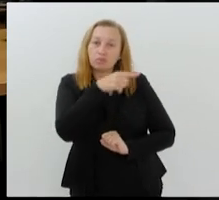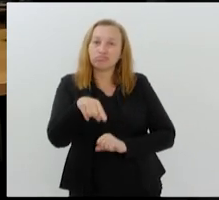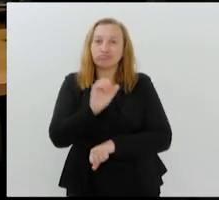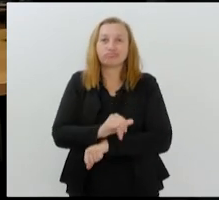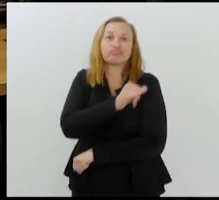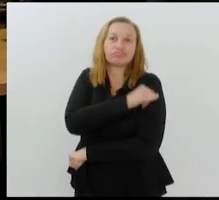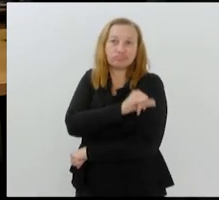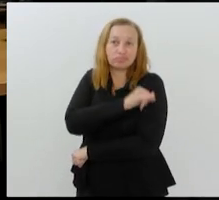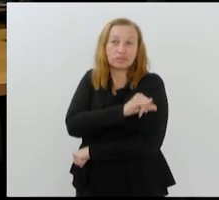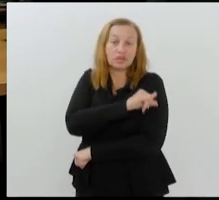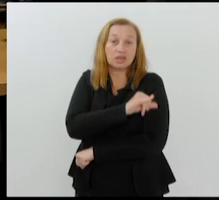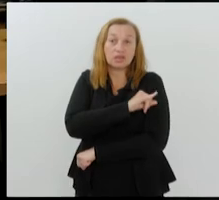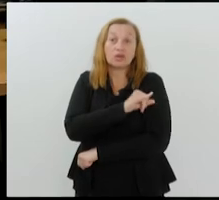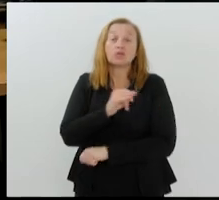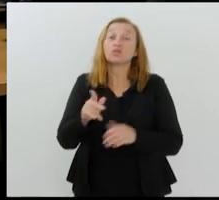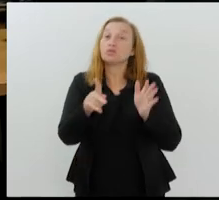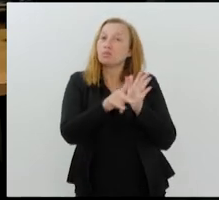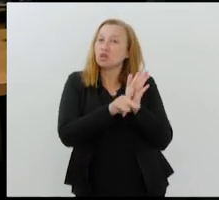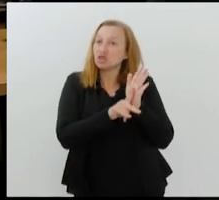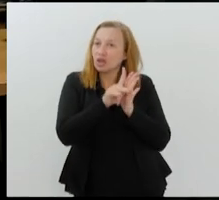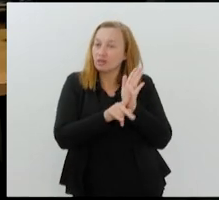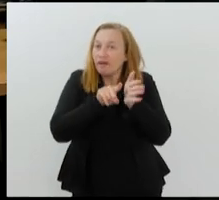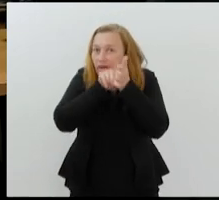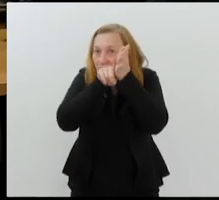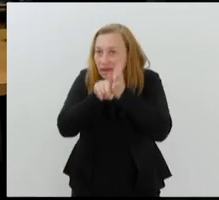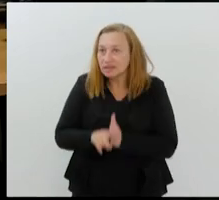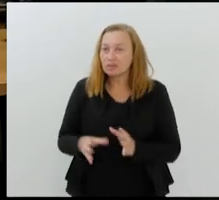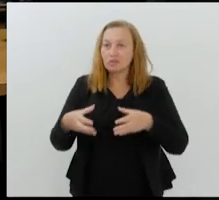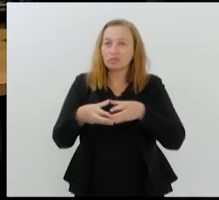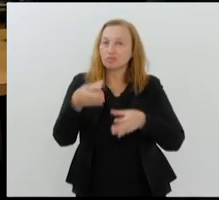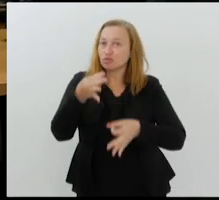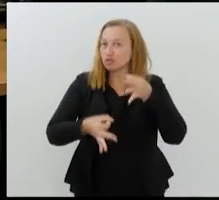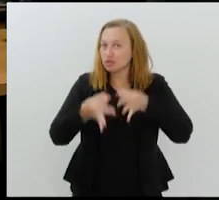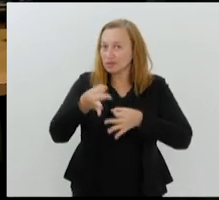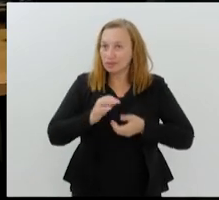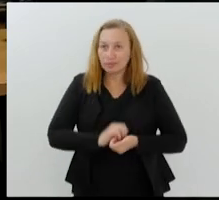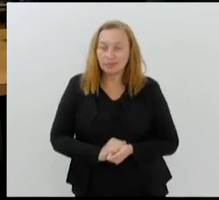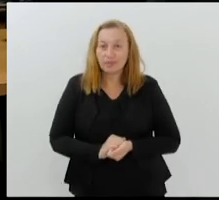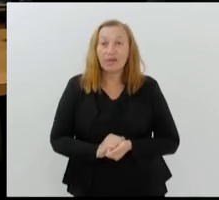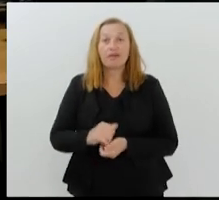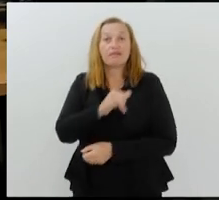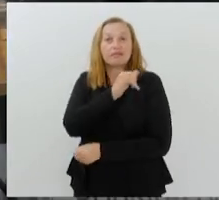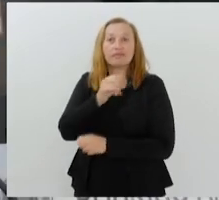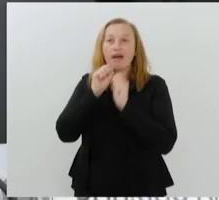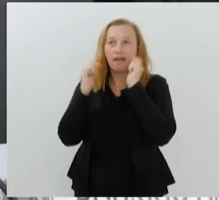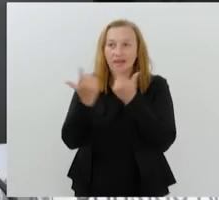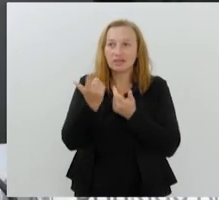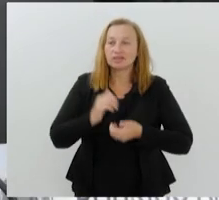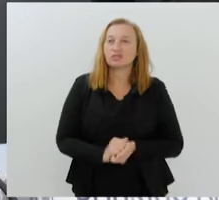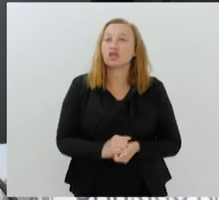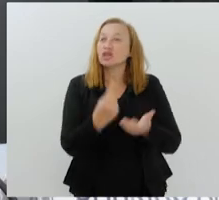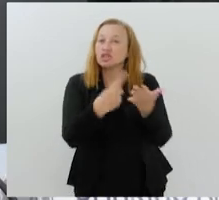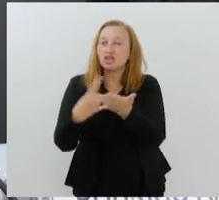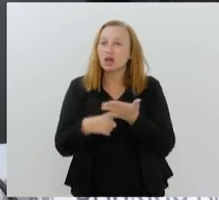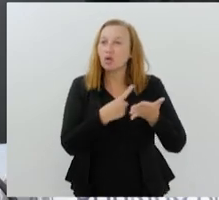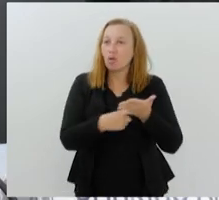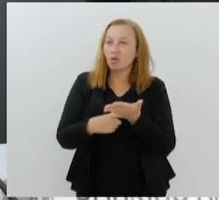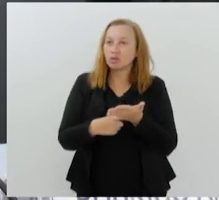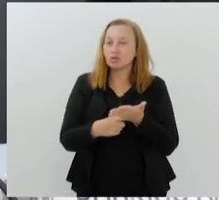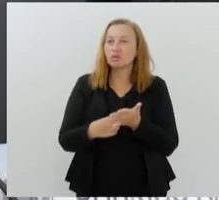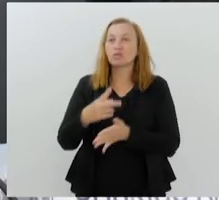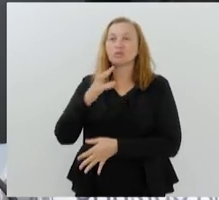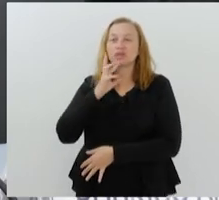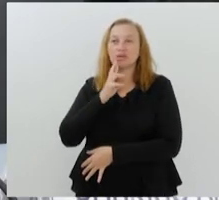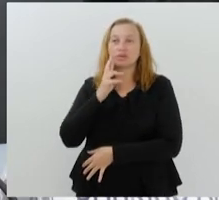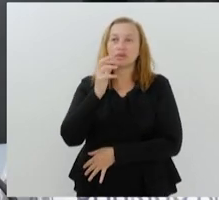do Rio. Esse foi um dos projetos analisados pela Comissão de Constituição e Justiça da Alerj. De acordo com o autor do projeto,